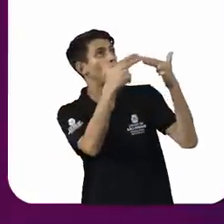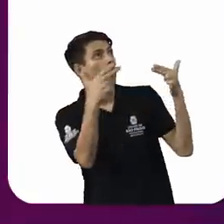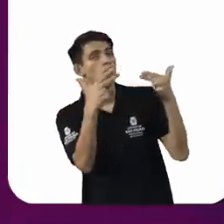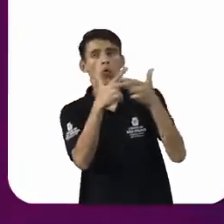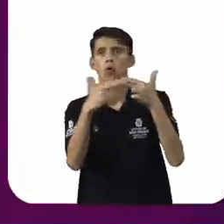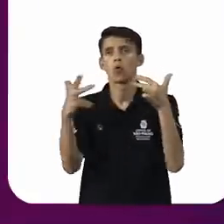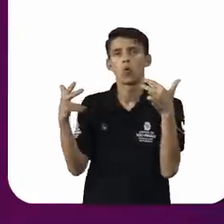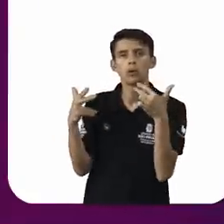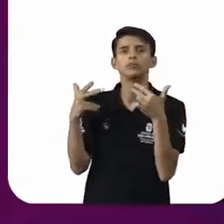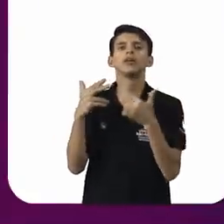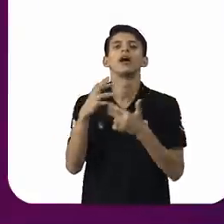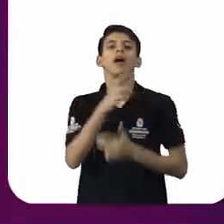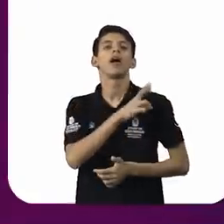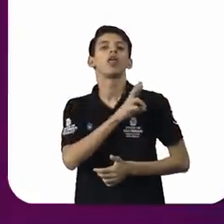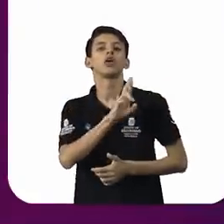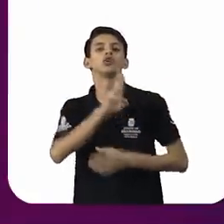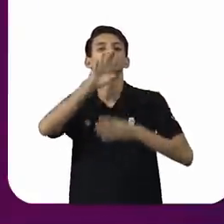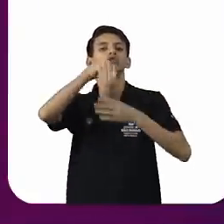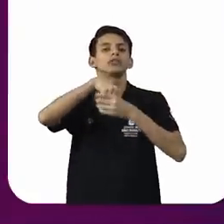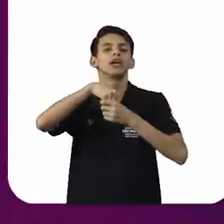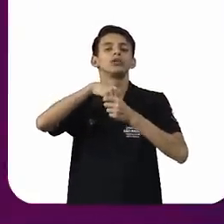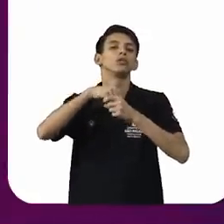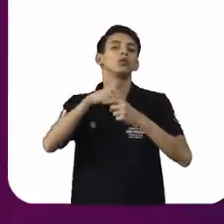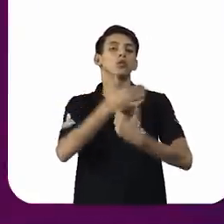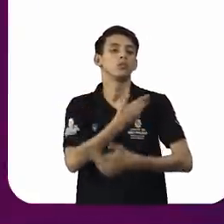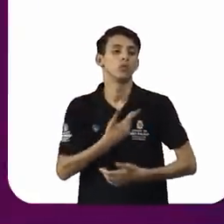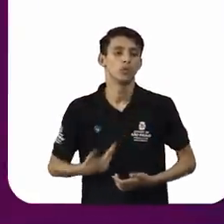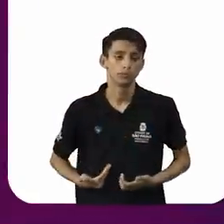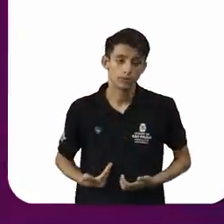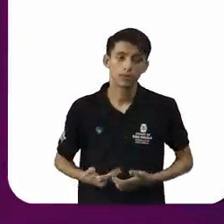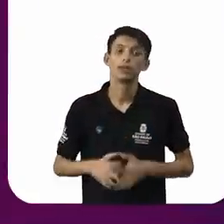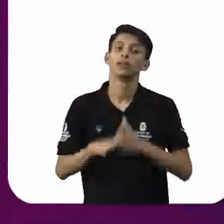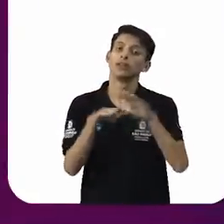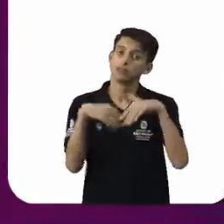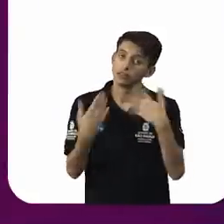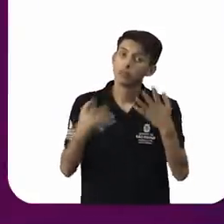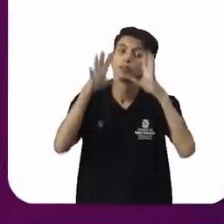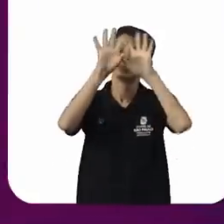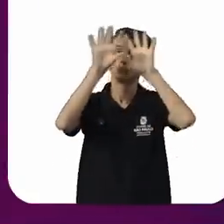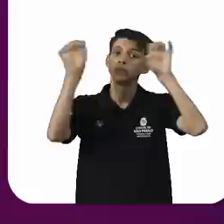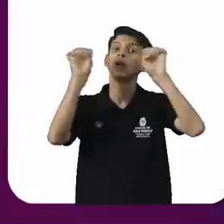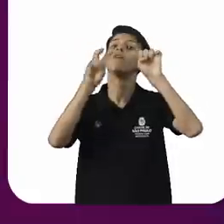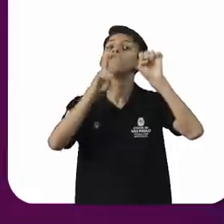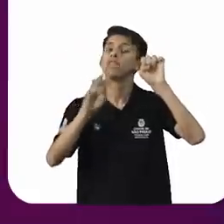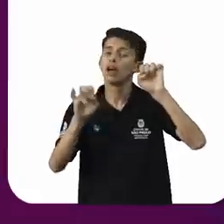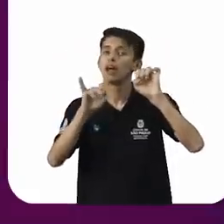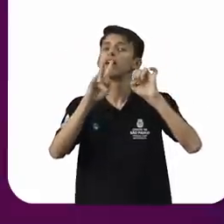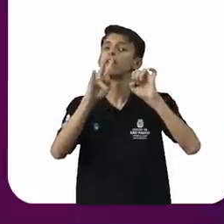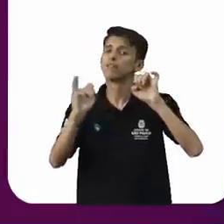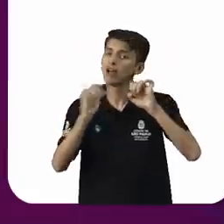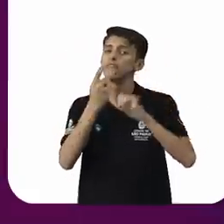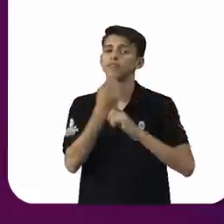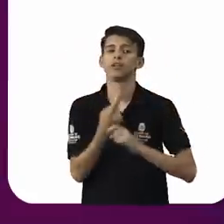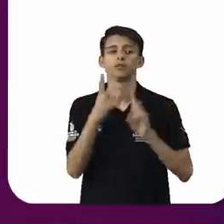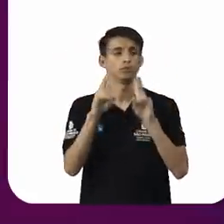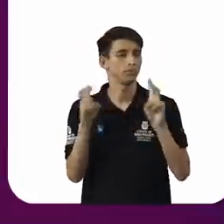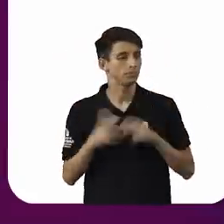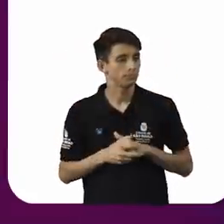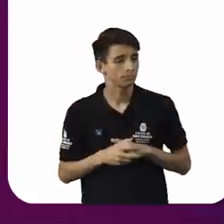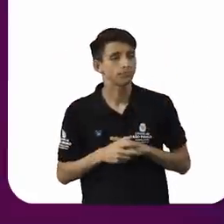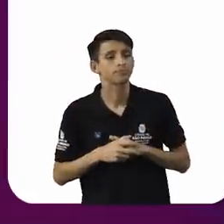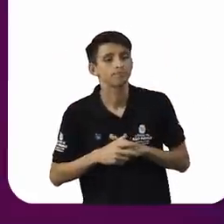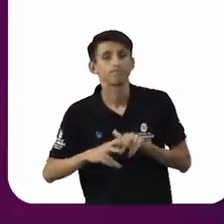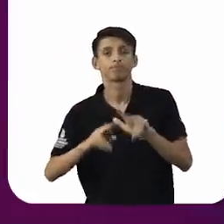Então, cada vez mais o judiciário terá que se pronunciar sobre isso, e, portanto, seus